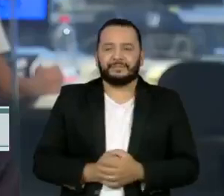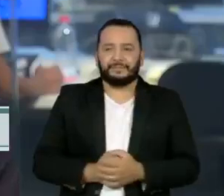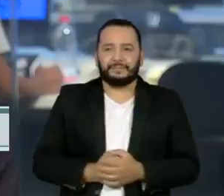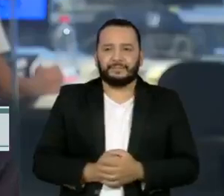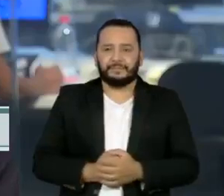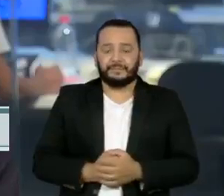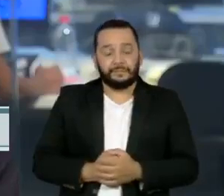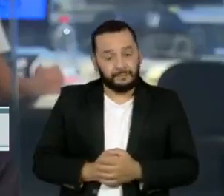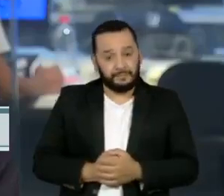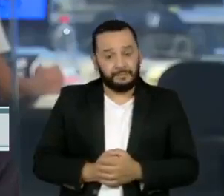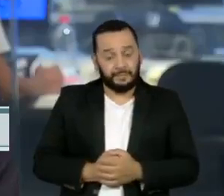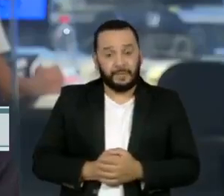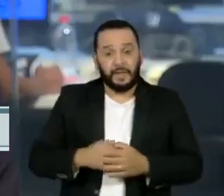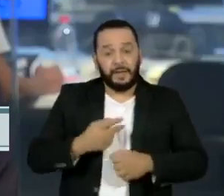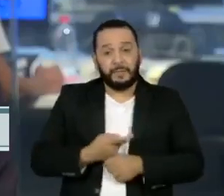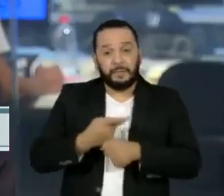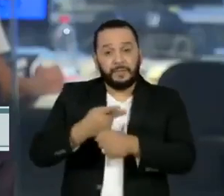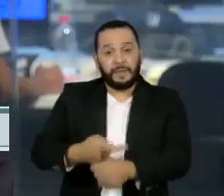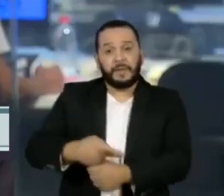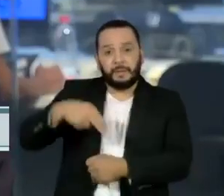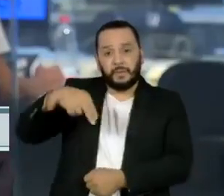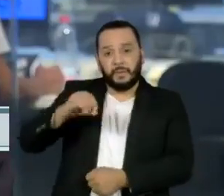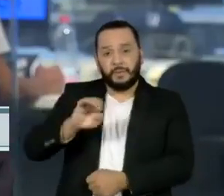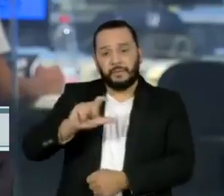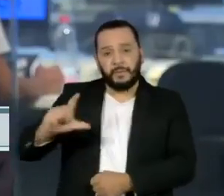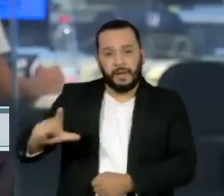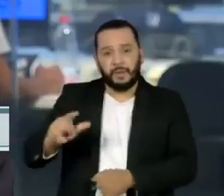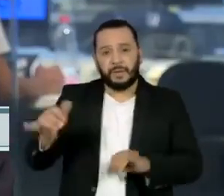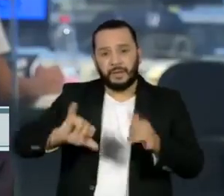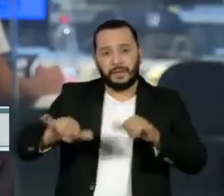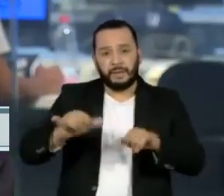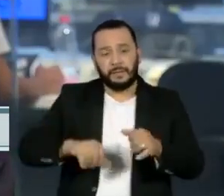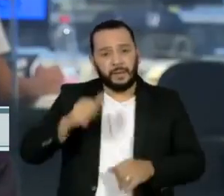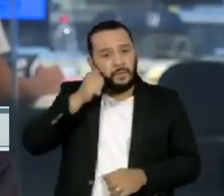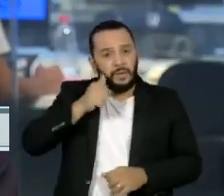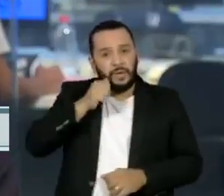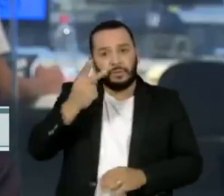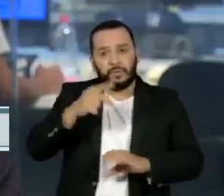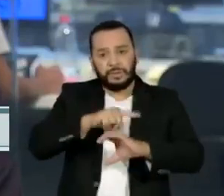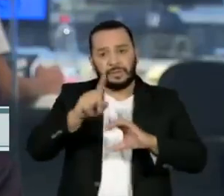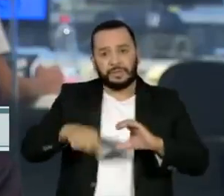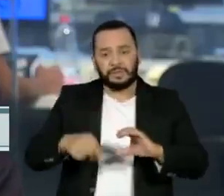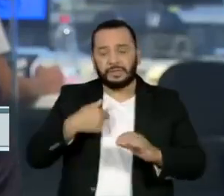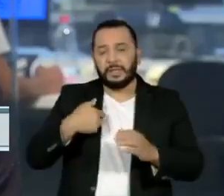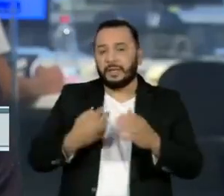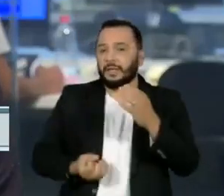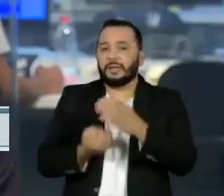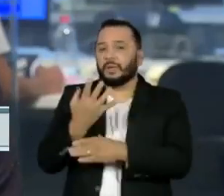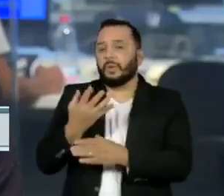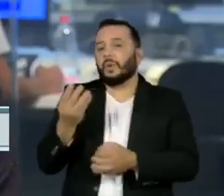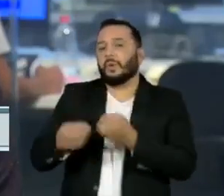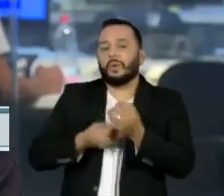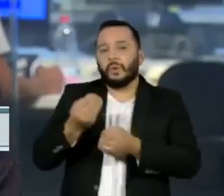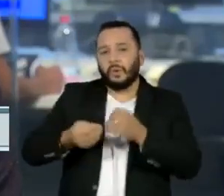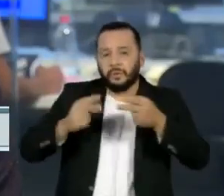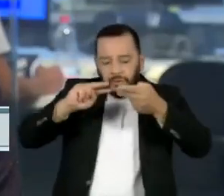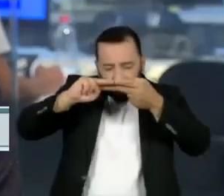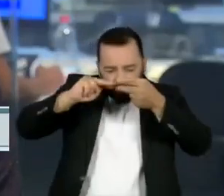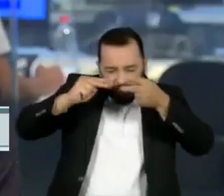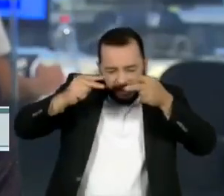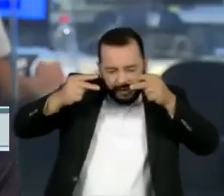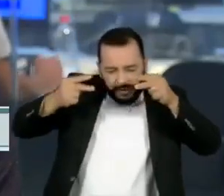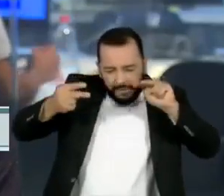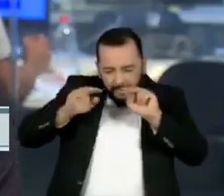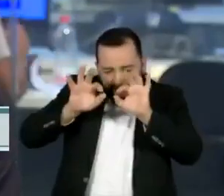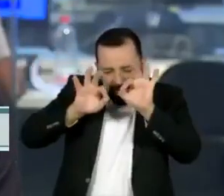O Prêmio Nobel de Química foi anunciado hoje para duas cientistas pelo desenvolvimento de uma maneira de editar o genoma, o que pode